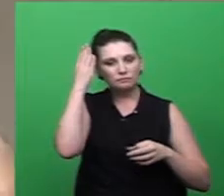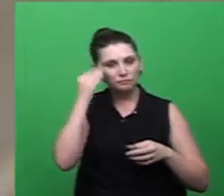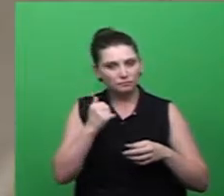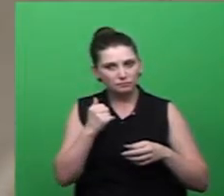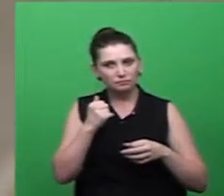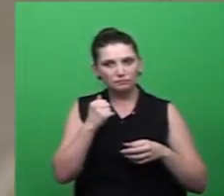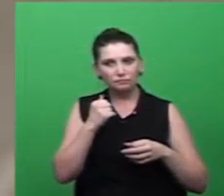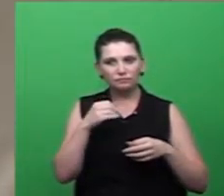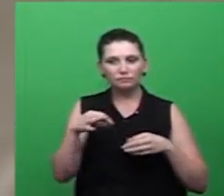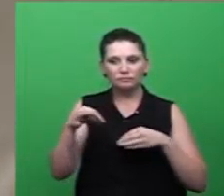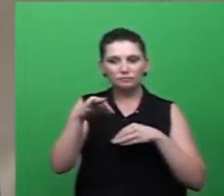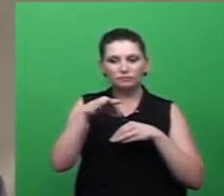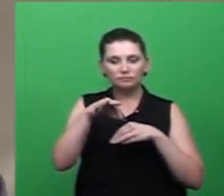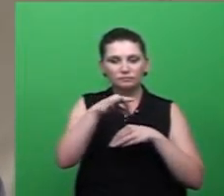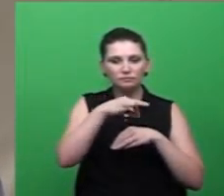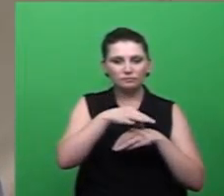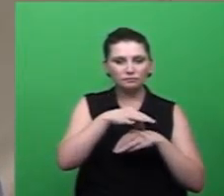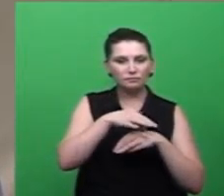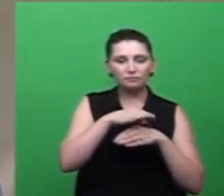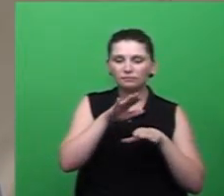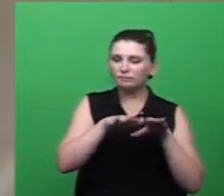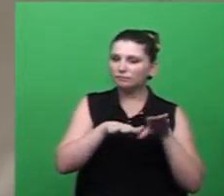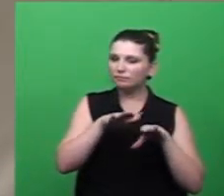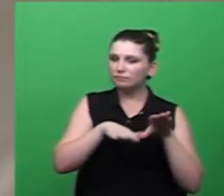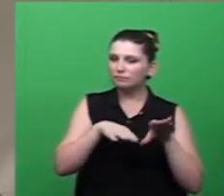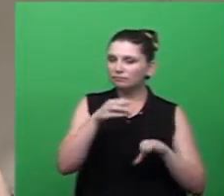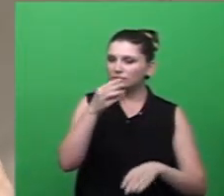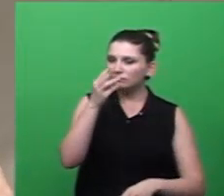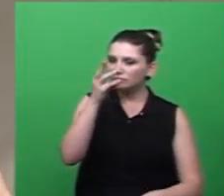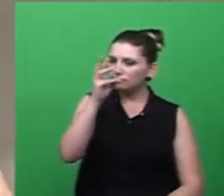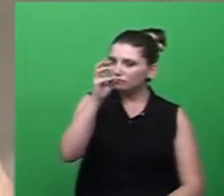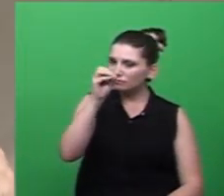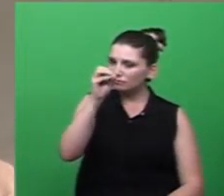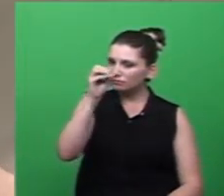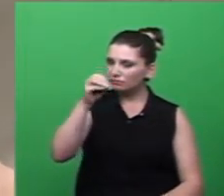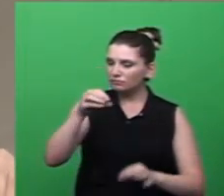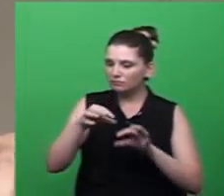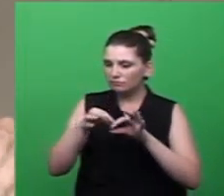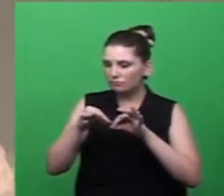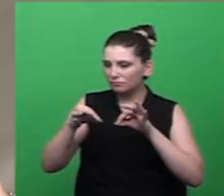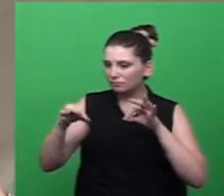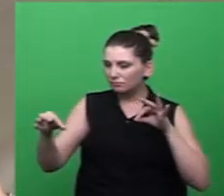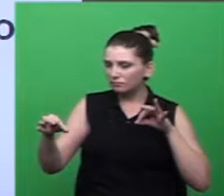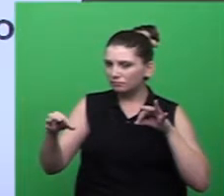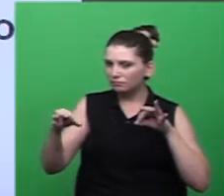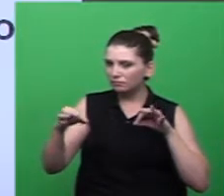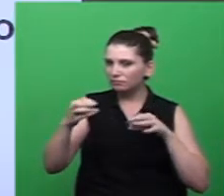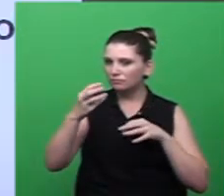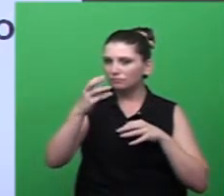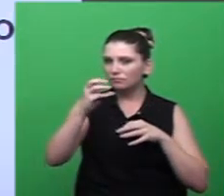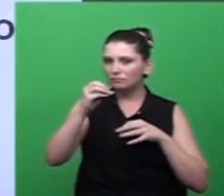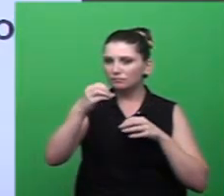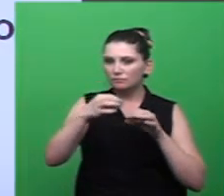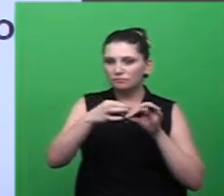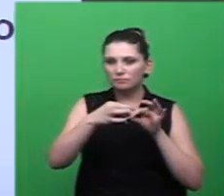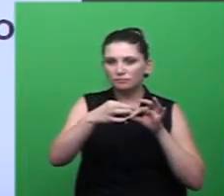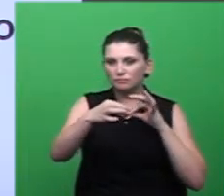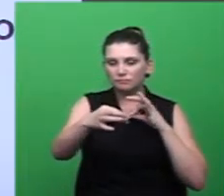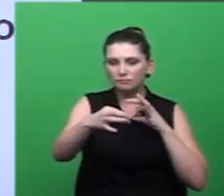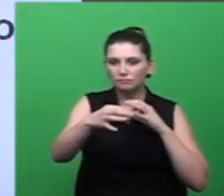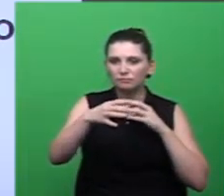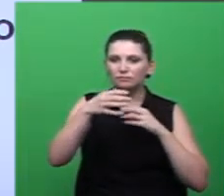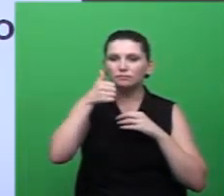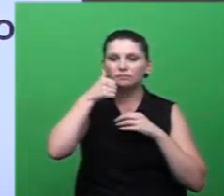em 300 metros, num raio de 300 metros dentro de cada foco, que é onde a fêmea coloca os seus ovos e vai buscar